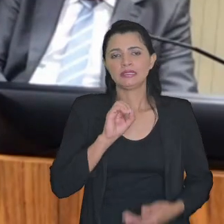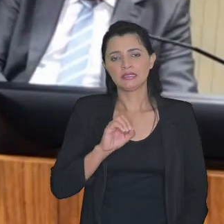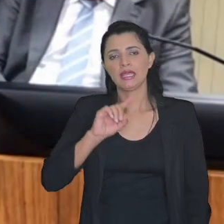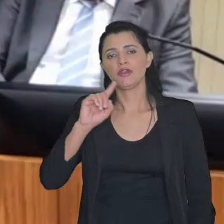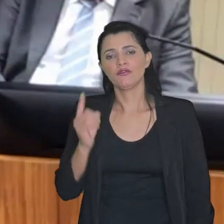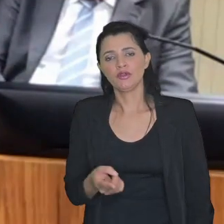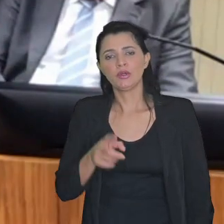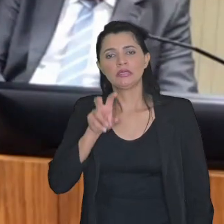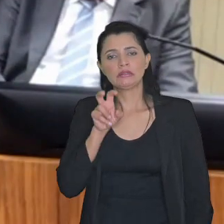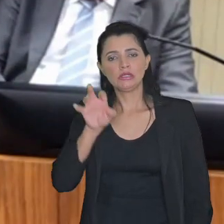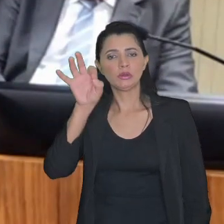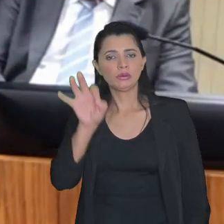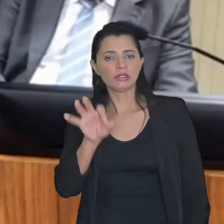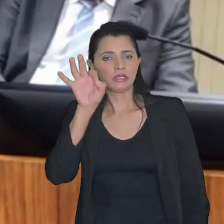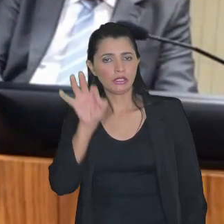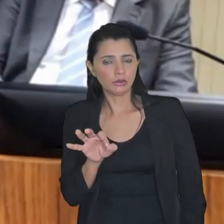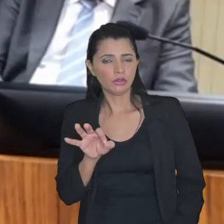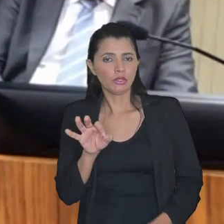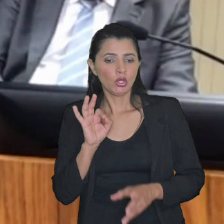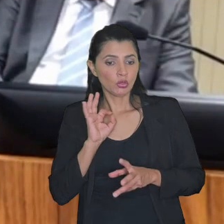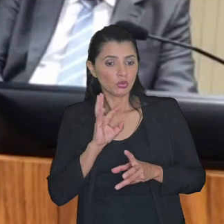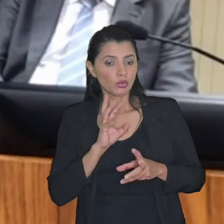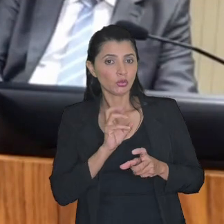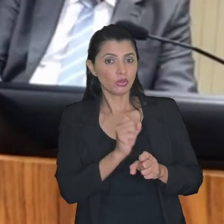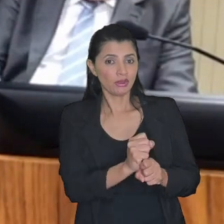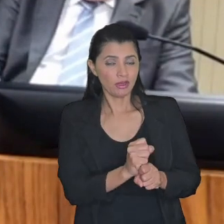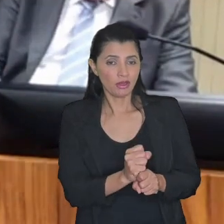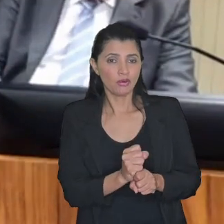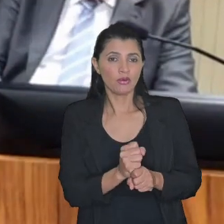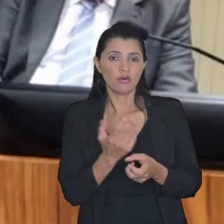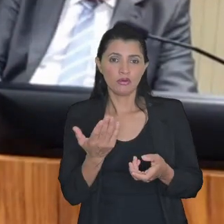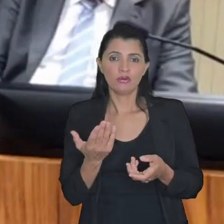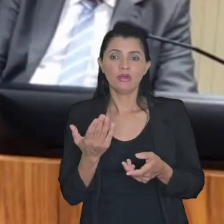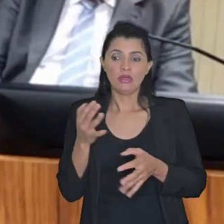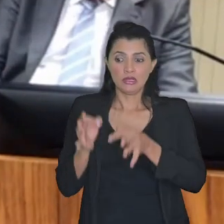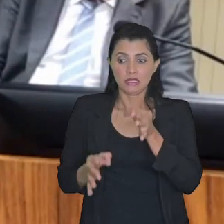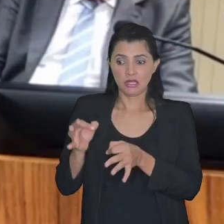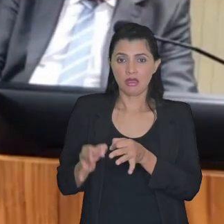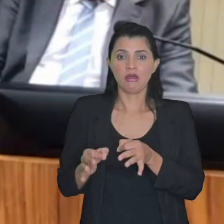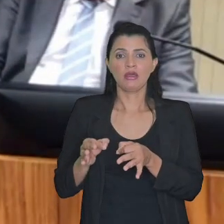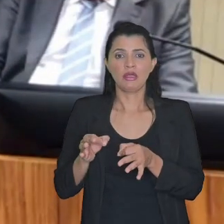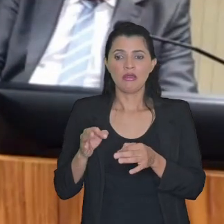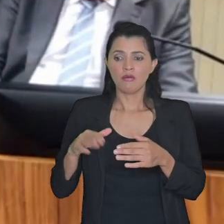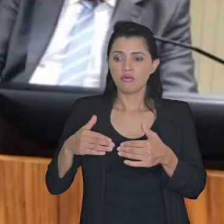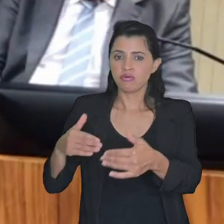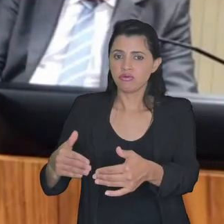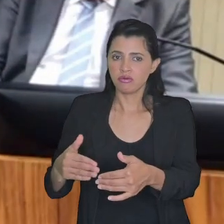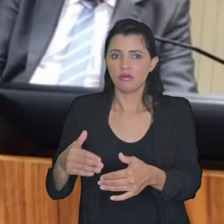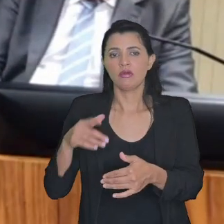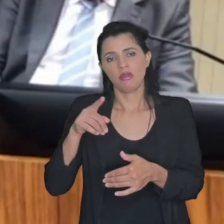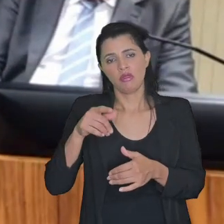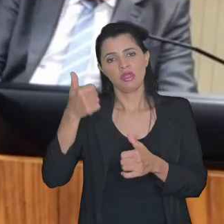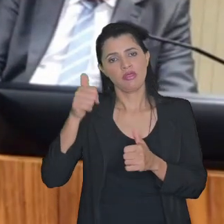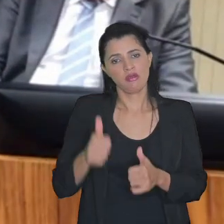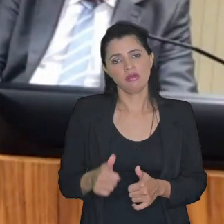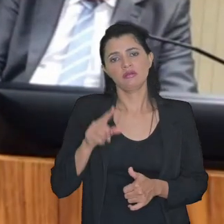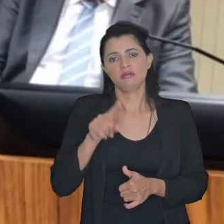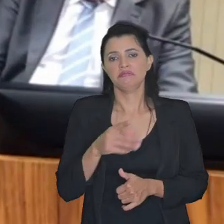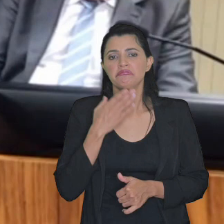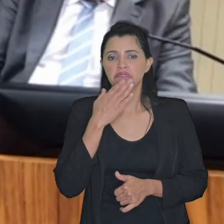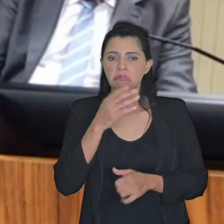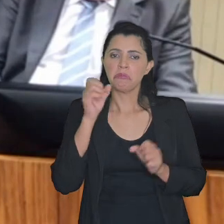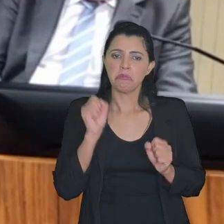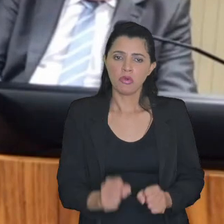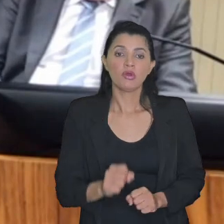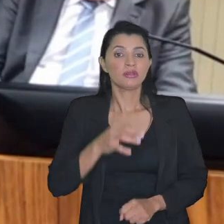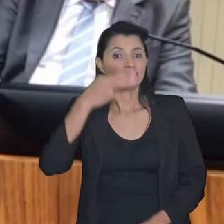,5% do total em tramitação é uma afirmação que pode